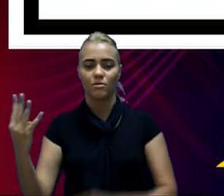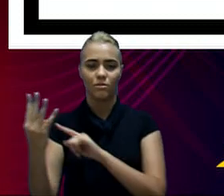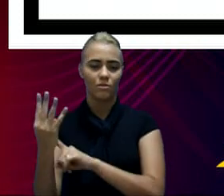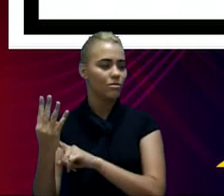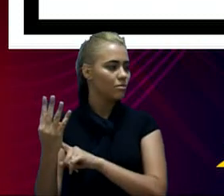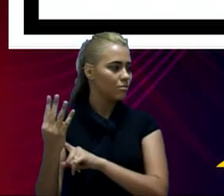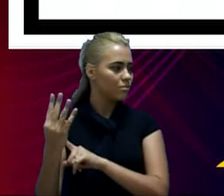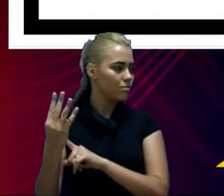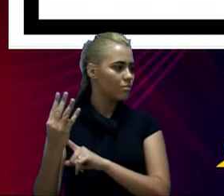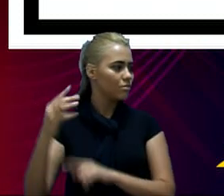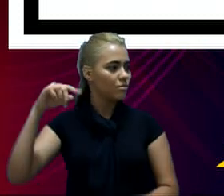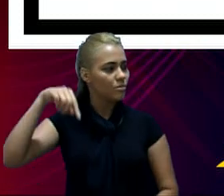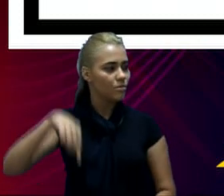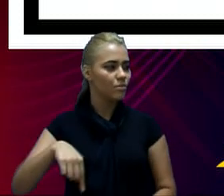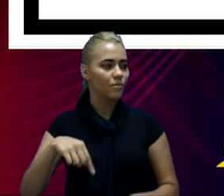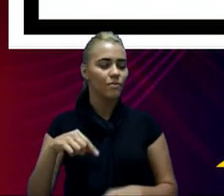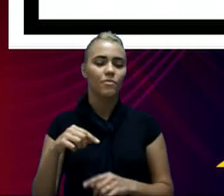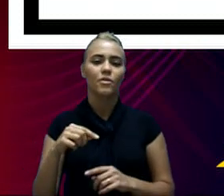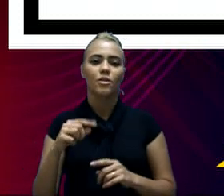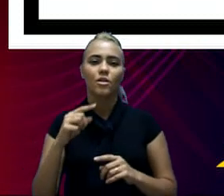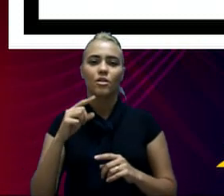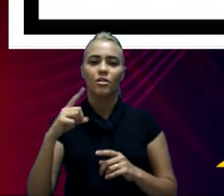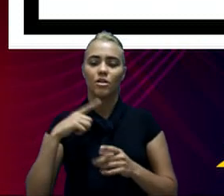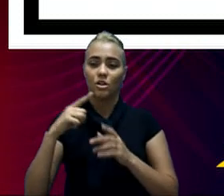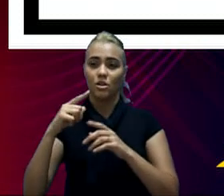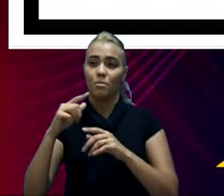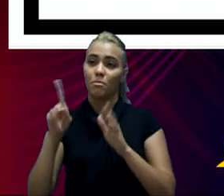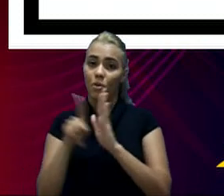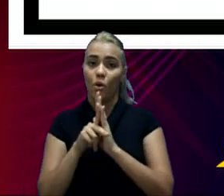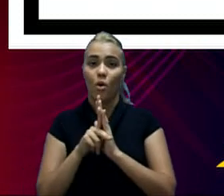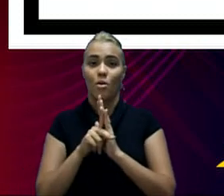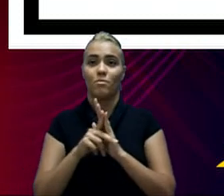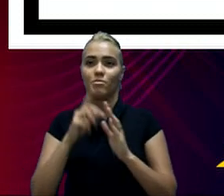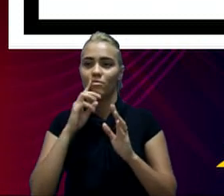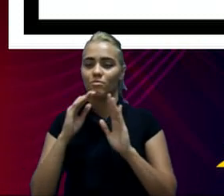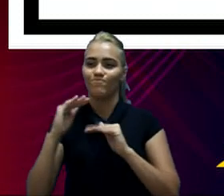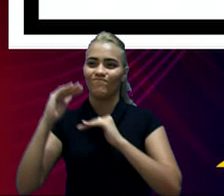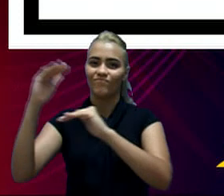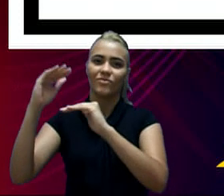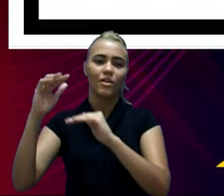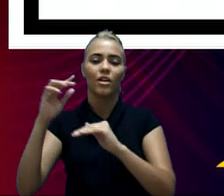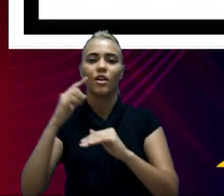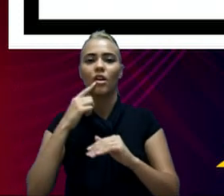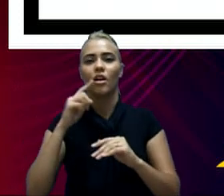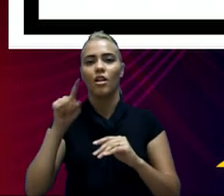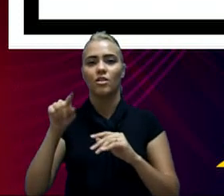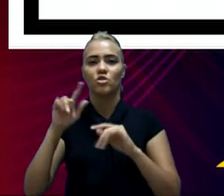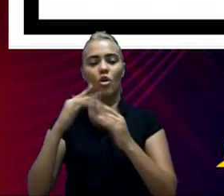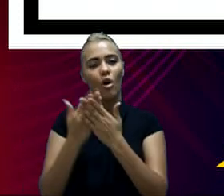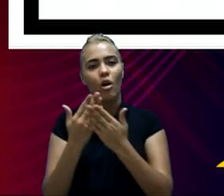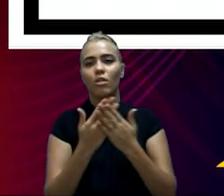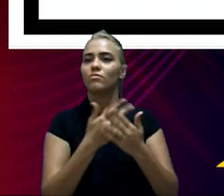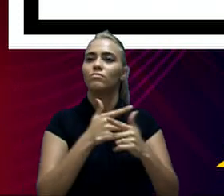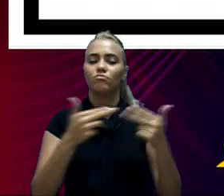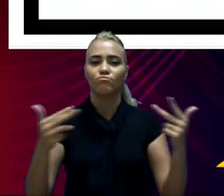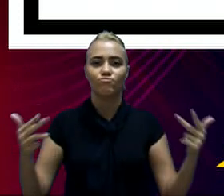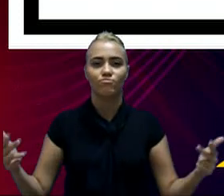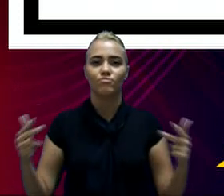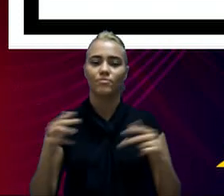receita da educação, destinada à educação, e só à educação,